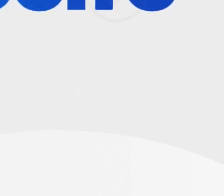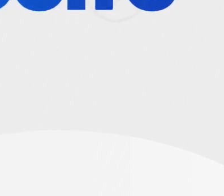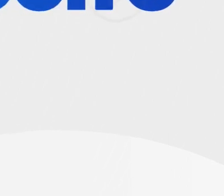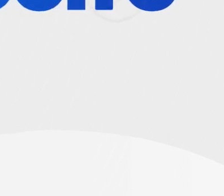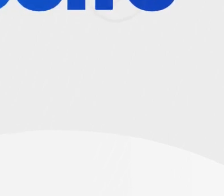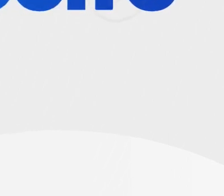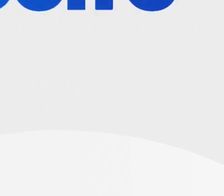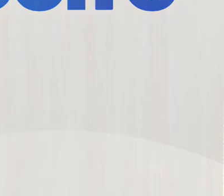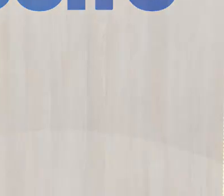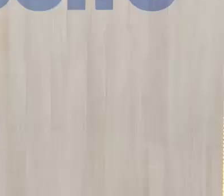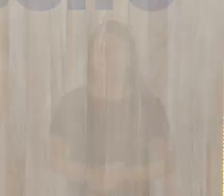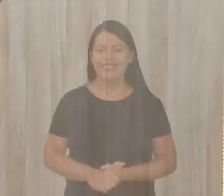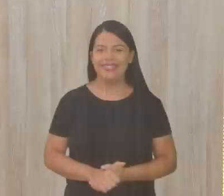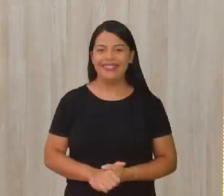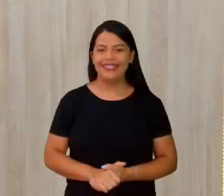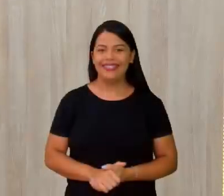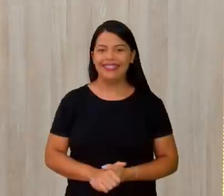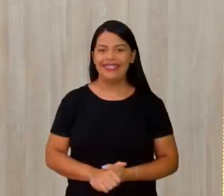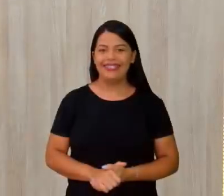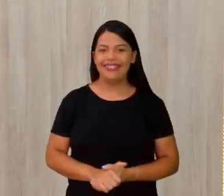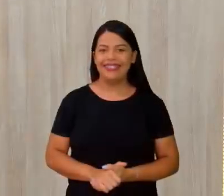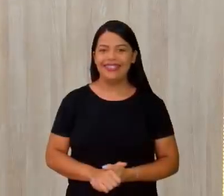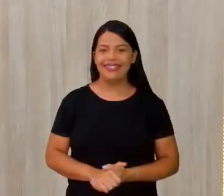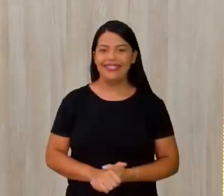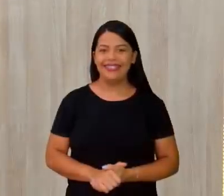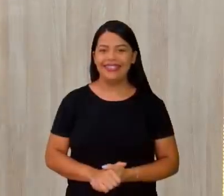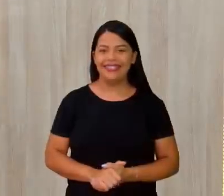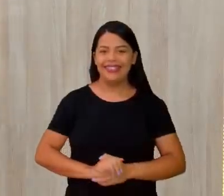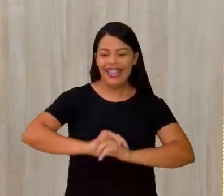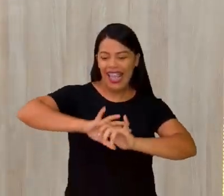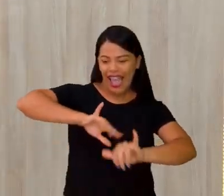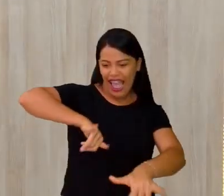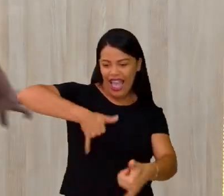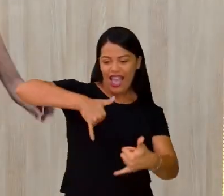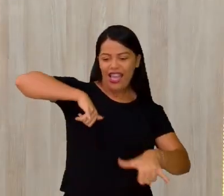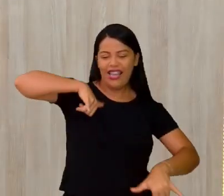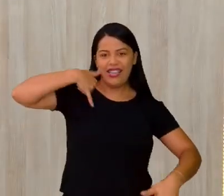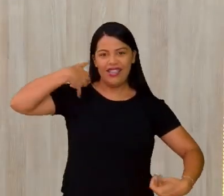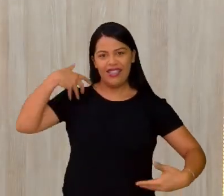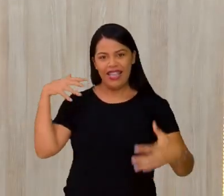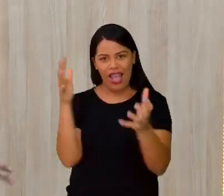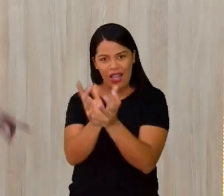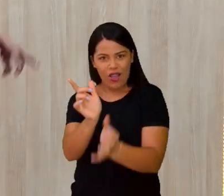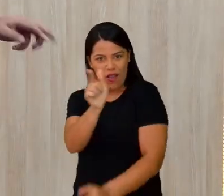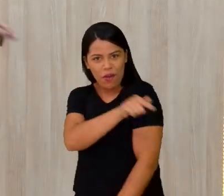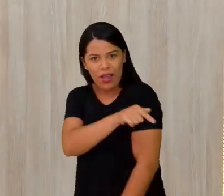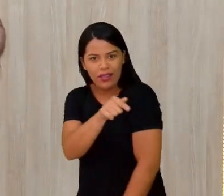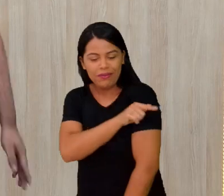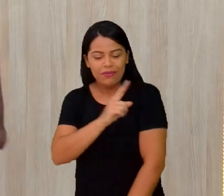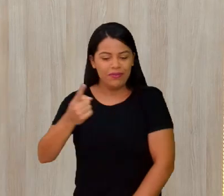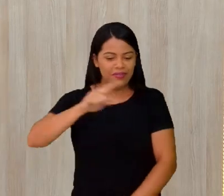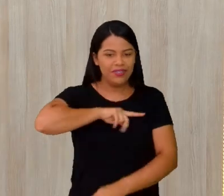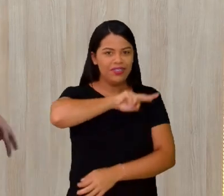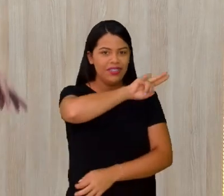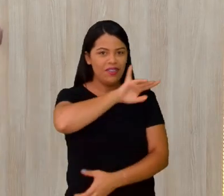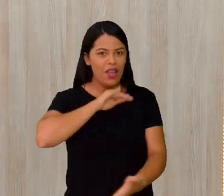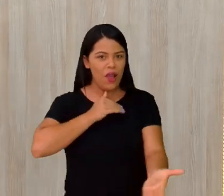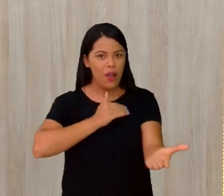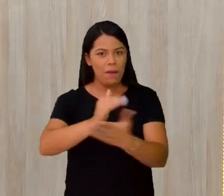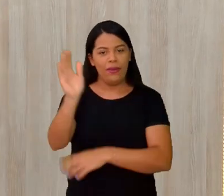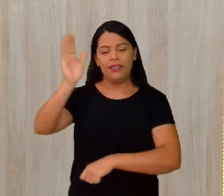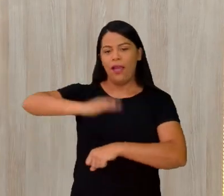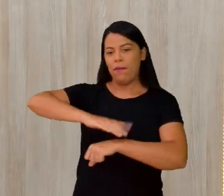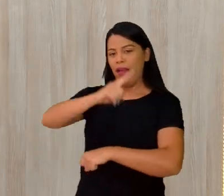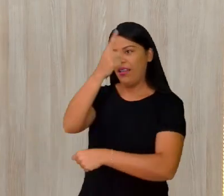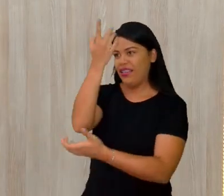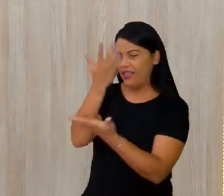Com energia, sétimo ano, gente vai iniciar mais uma aula de